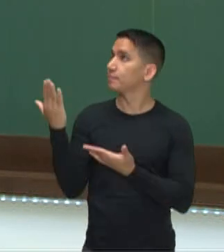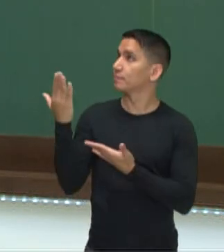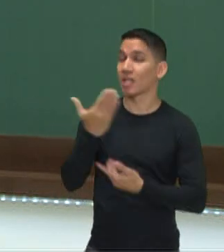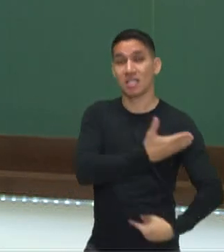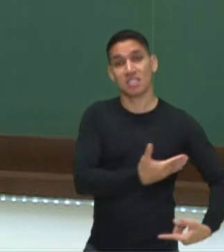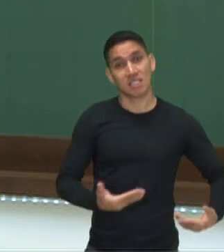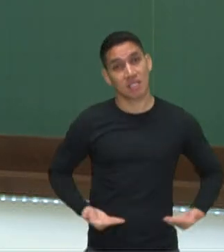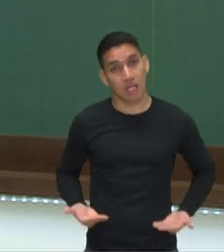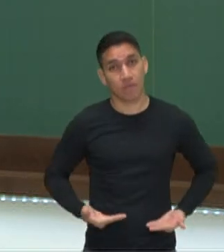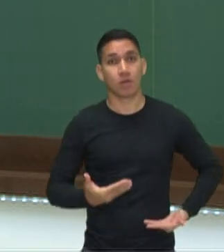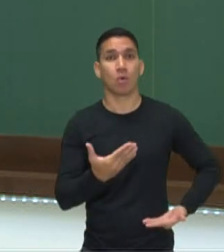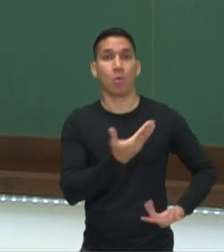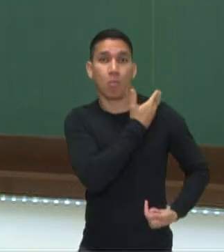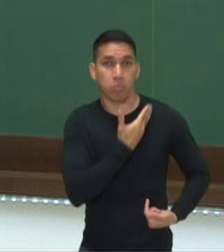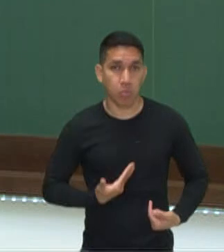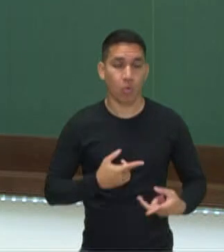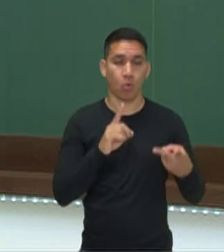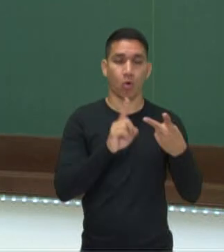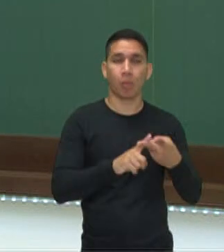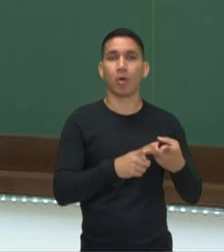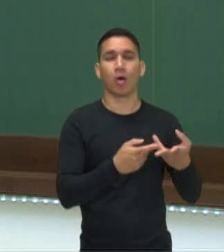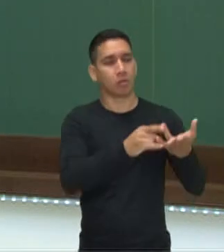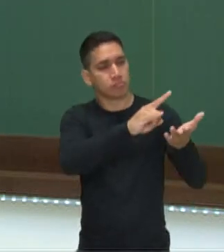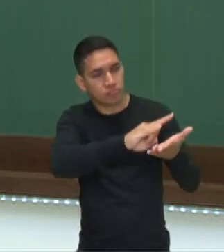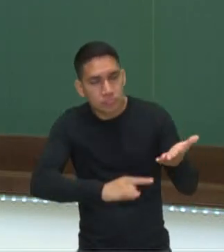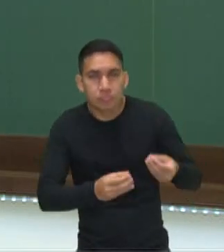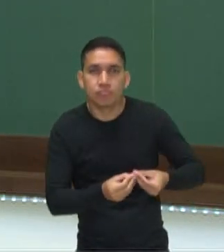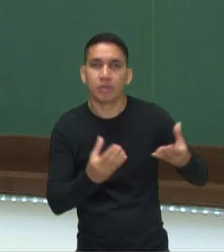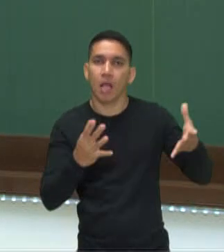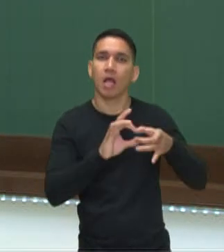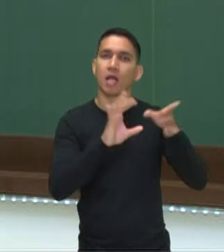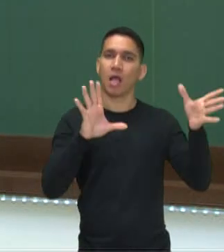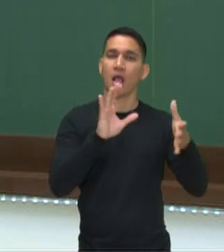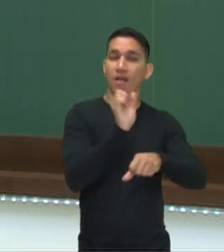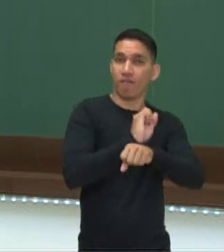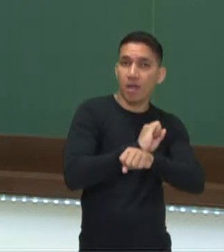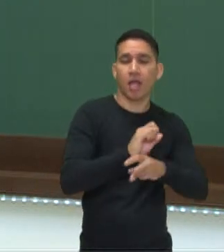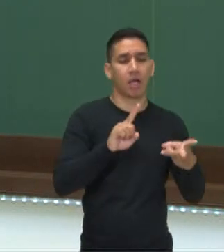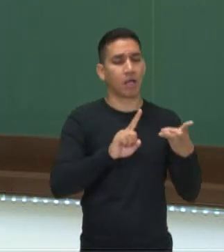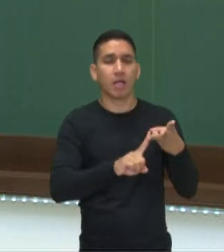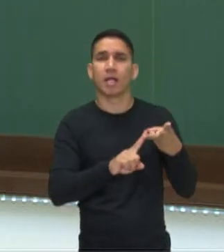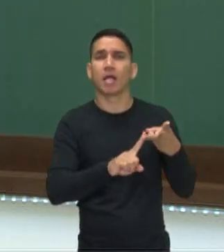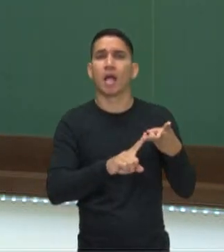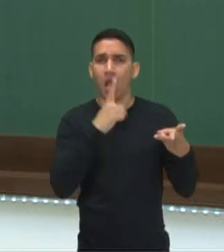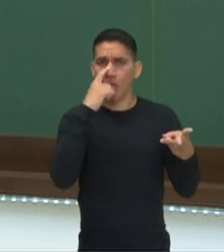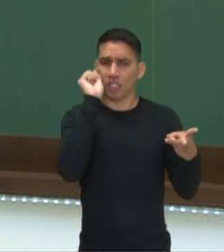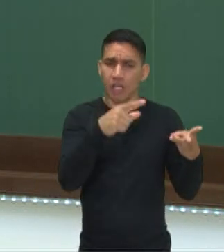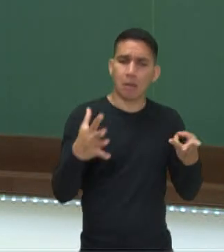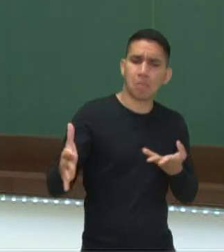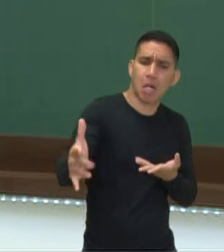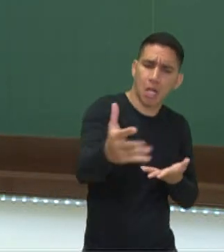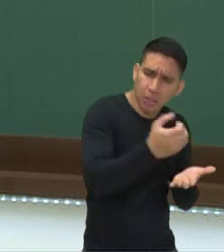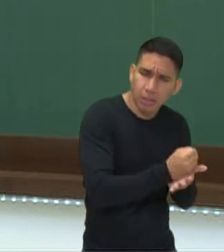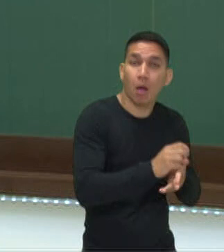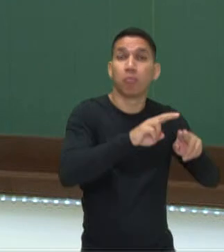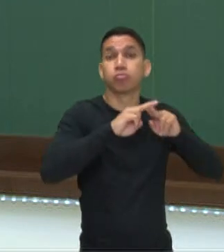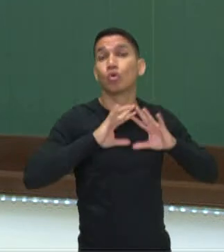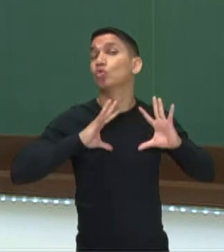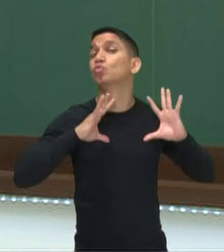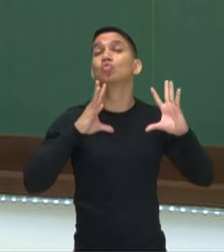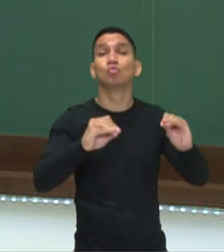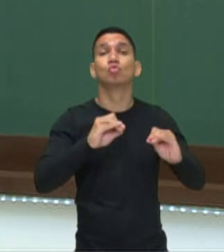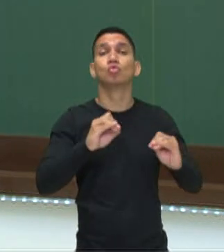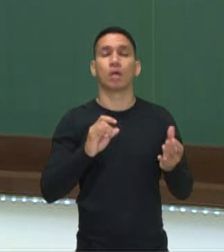serviço público, como licenciamento de veículo, coleta de lixo. Então, portanto, o tributo é a exabrangente, que envolve os